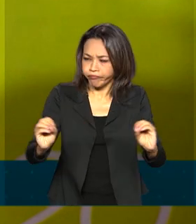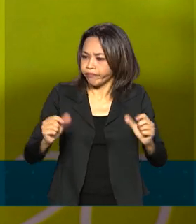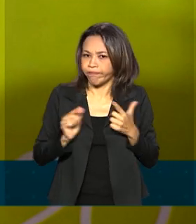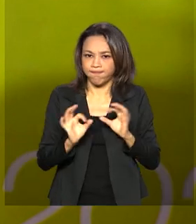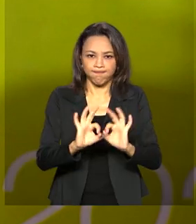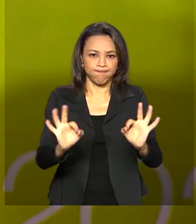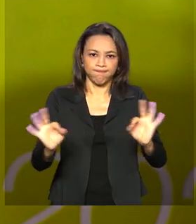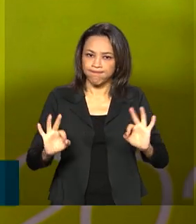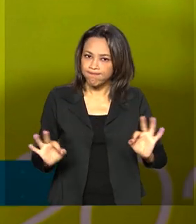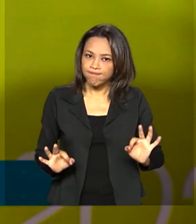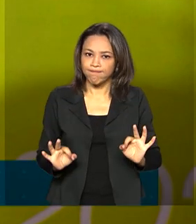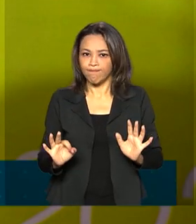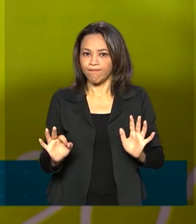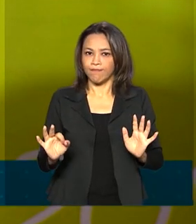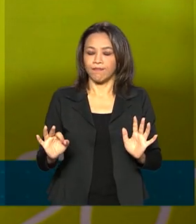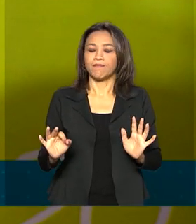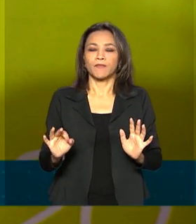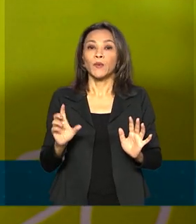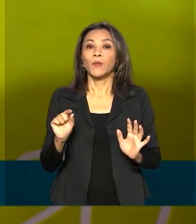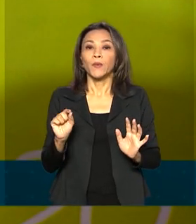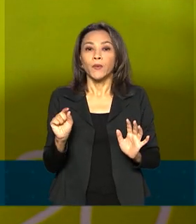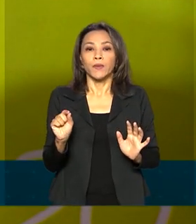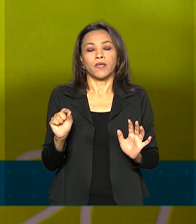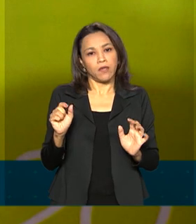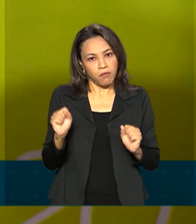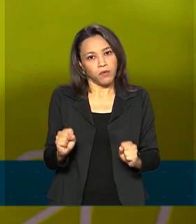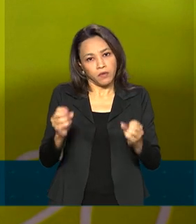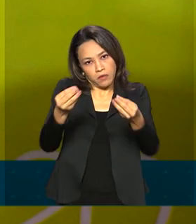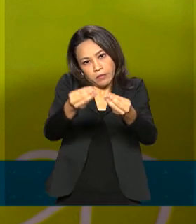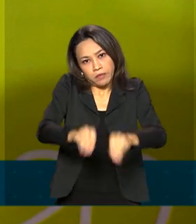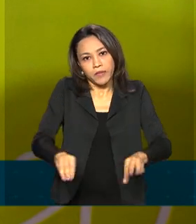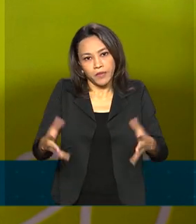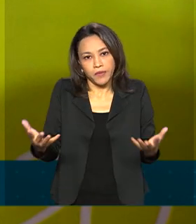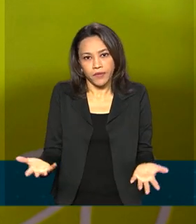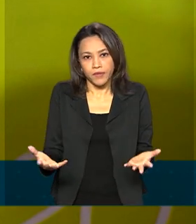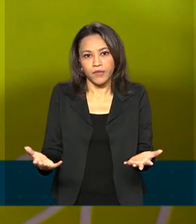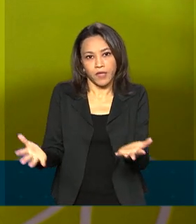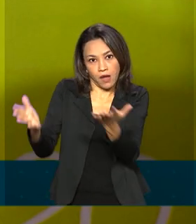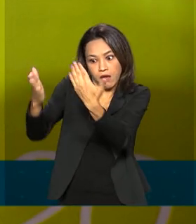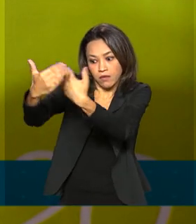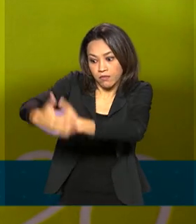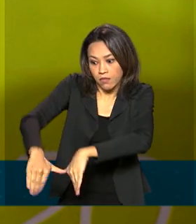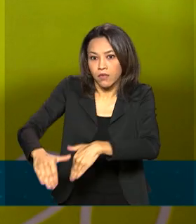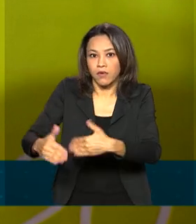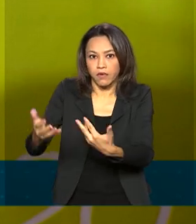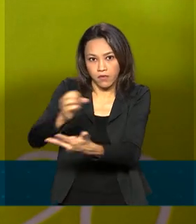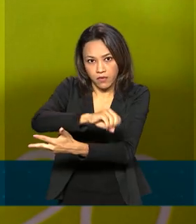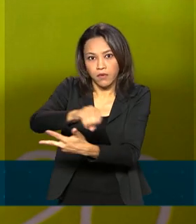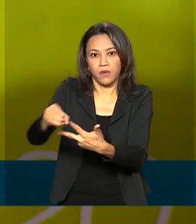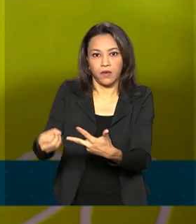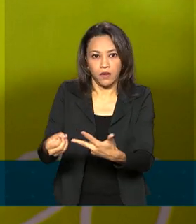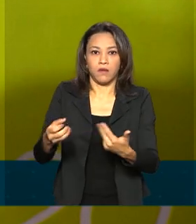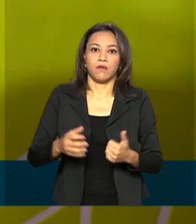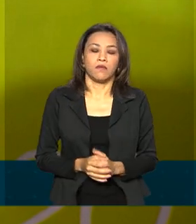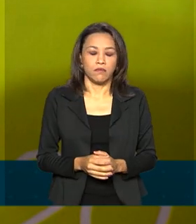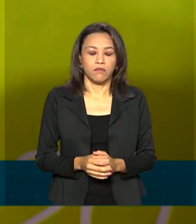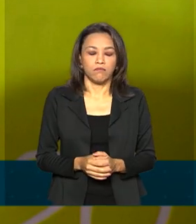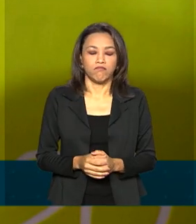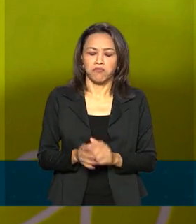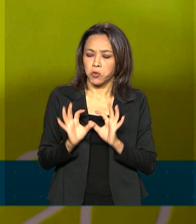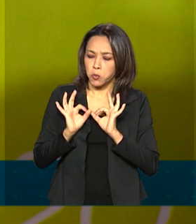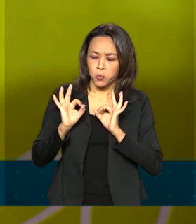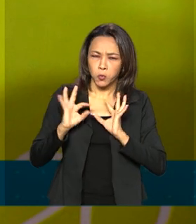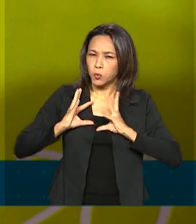fazer algo que pudesse prejudicar a lisura do certame. Importante